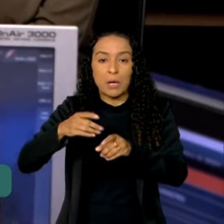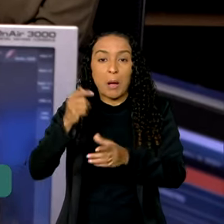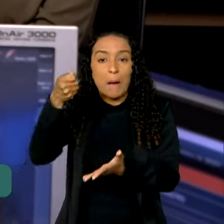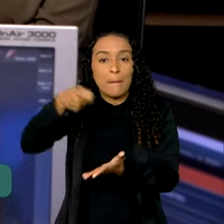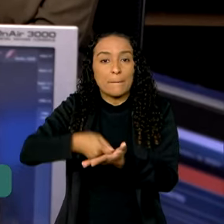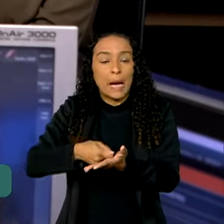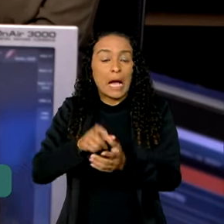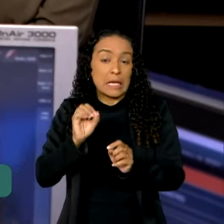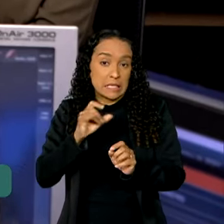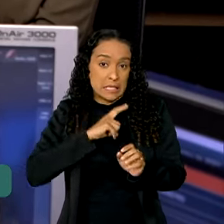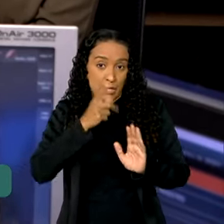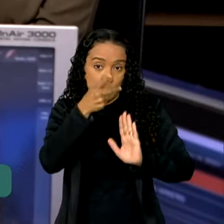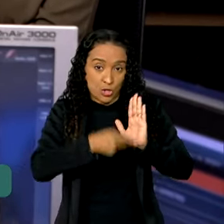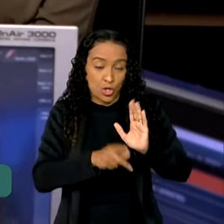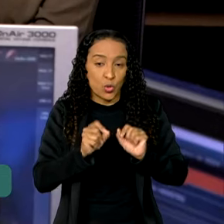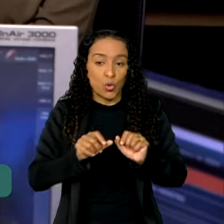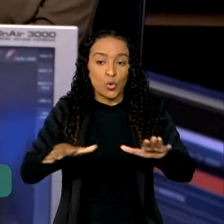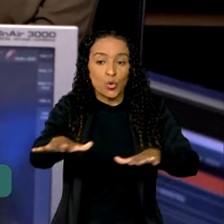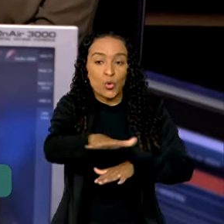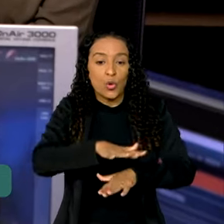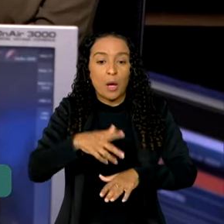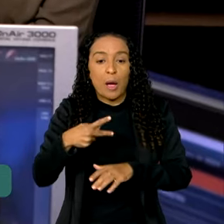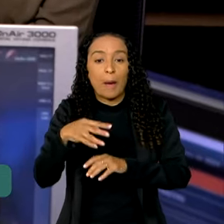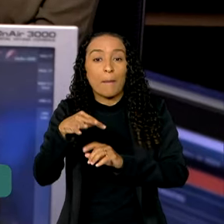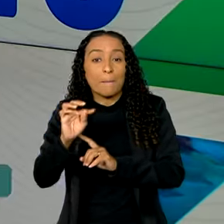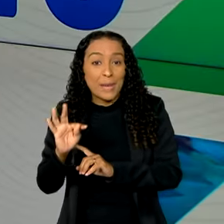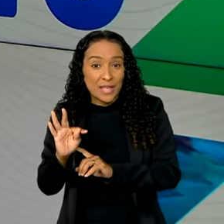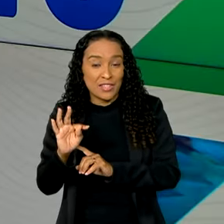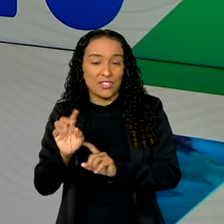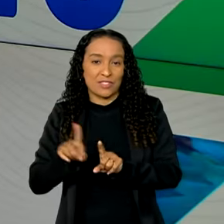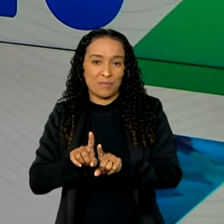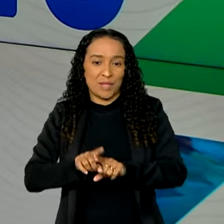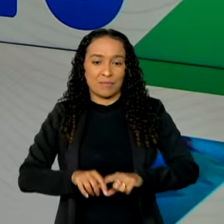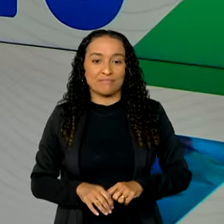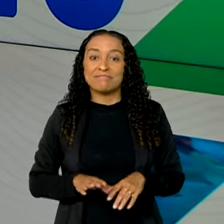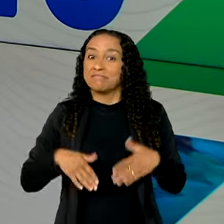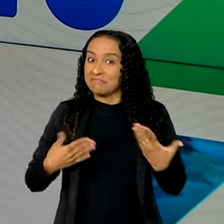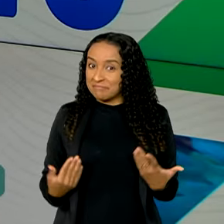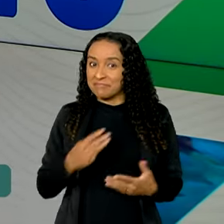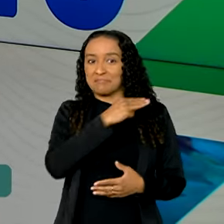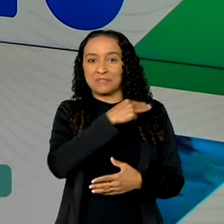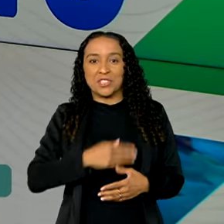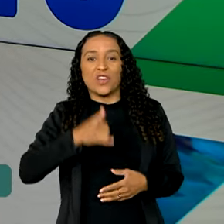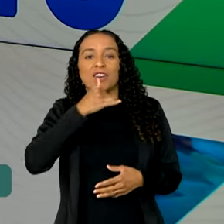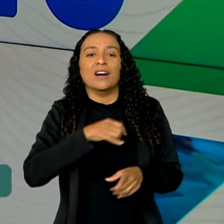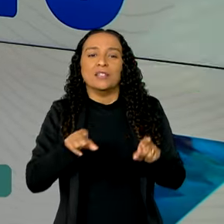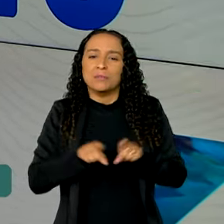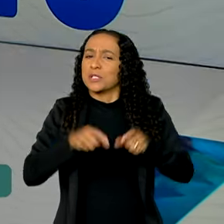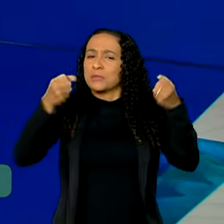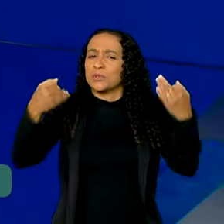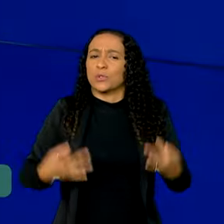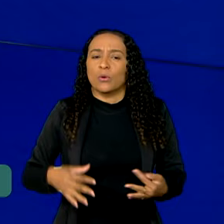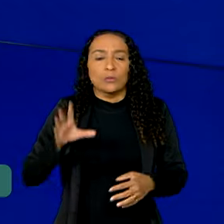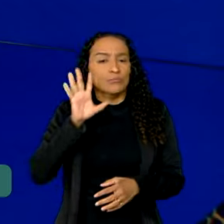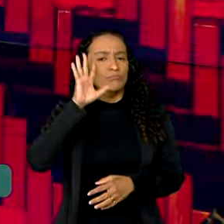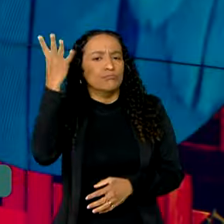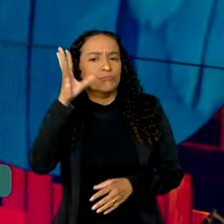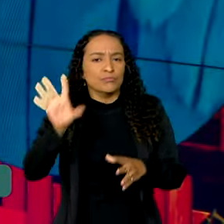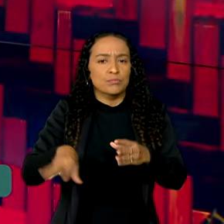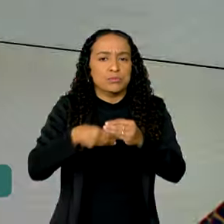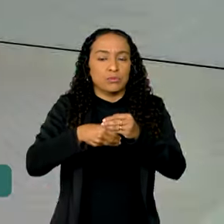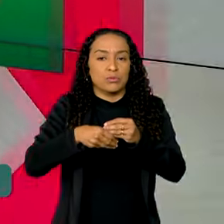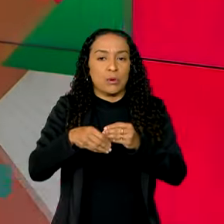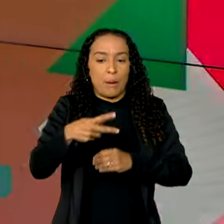também, se o projeto tiver isso, o espaço PET. Pois é, o ministro Jader Filho também falou sobre a decisão de